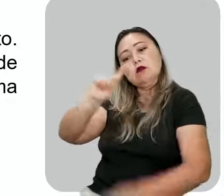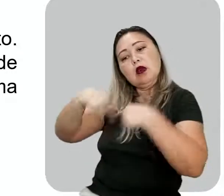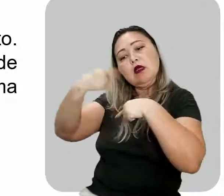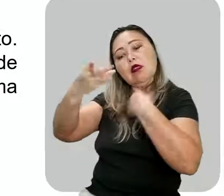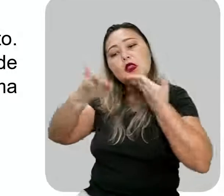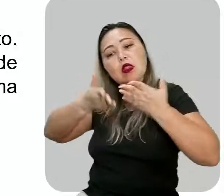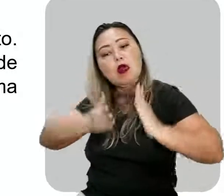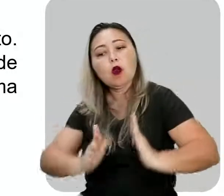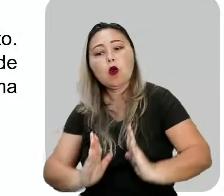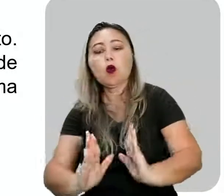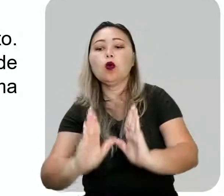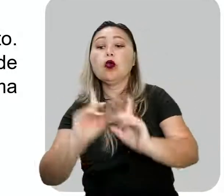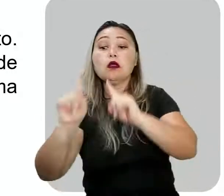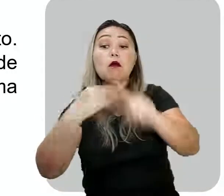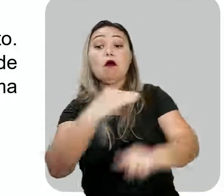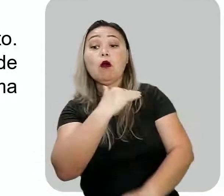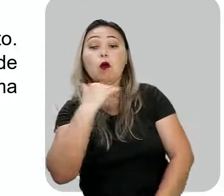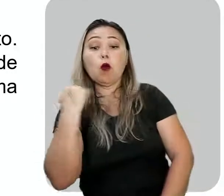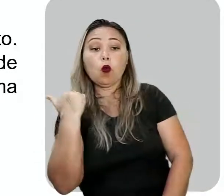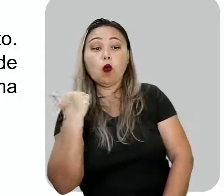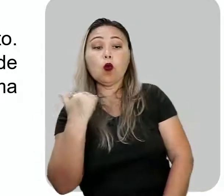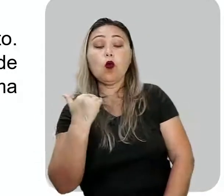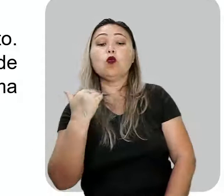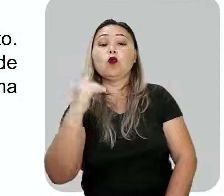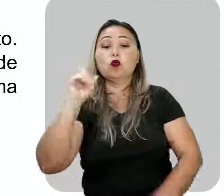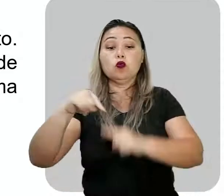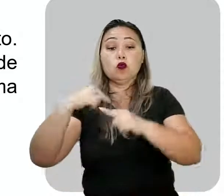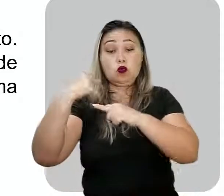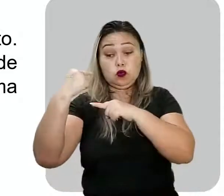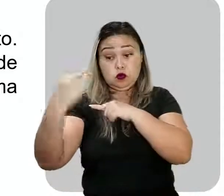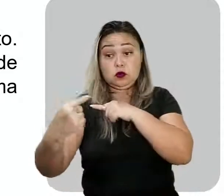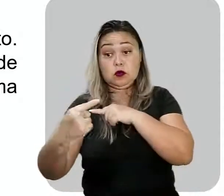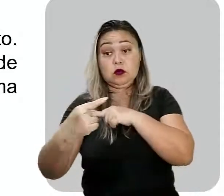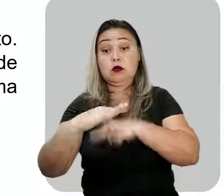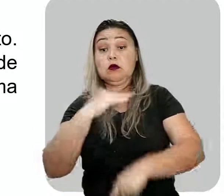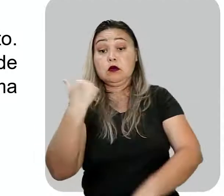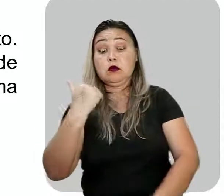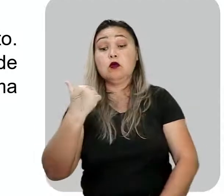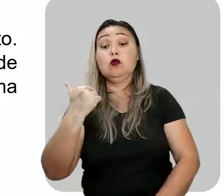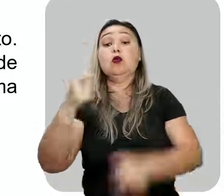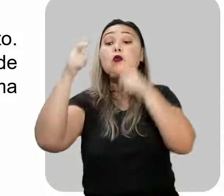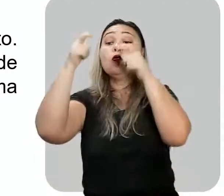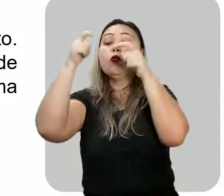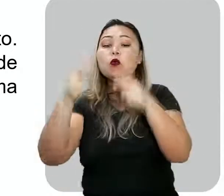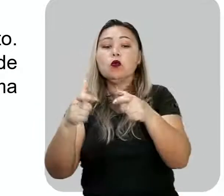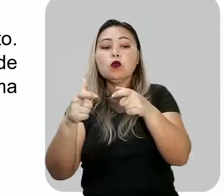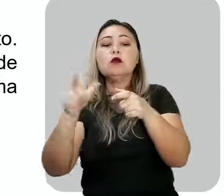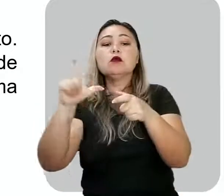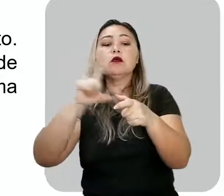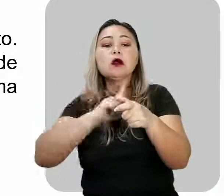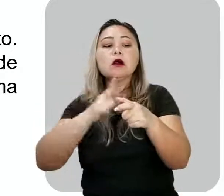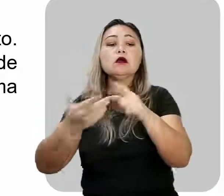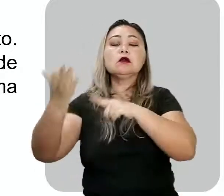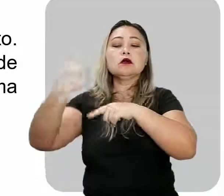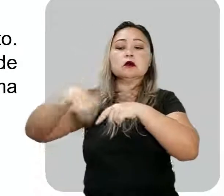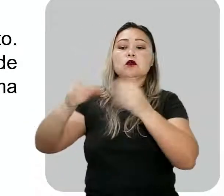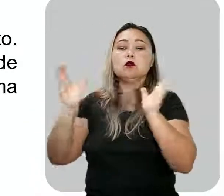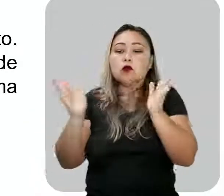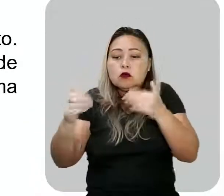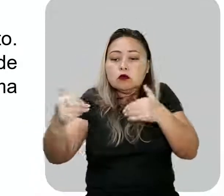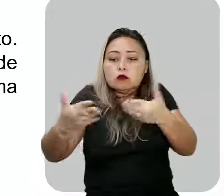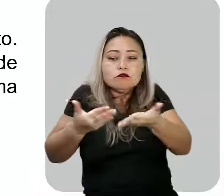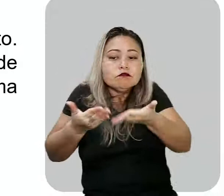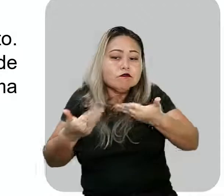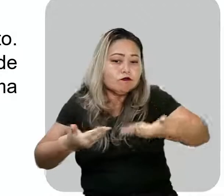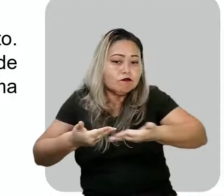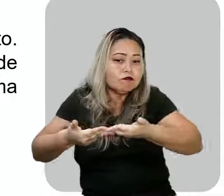posteriormente, vem a óbito. No dia seguinte ao falecimento, no local onde antes estava